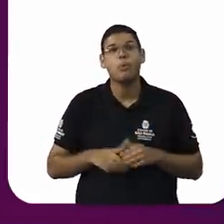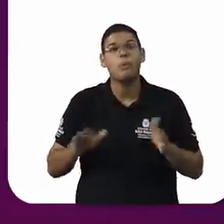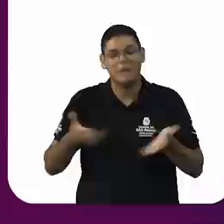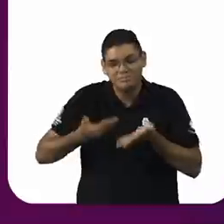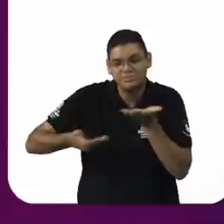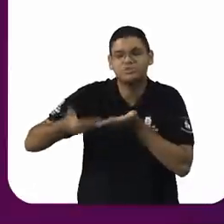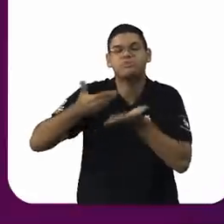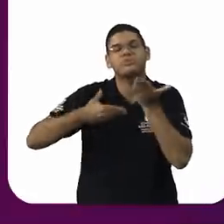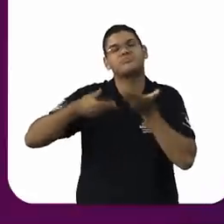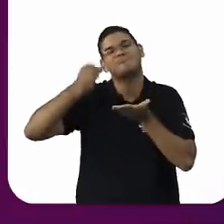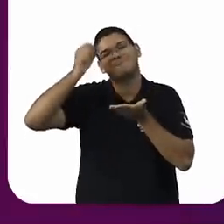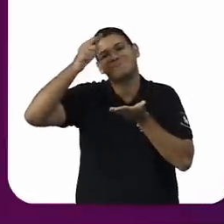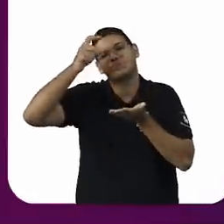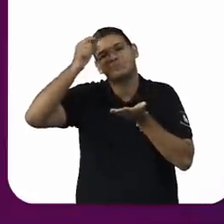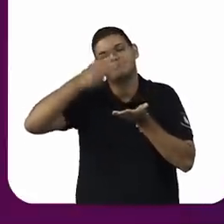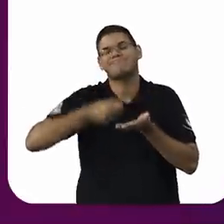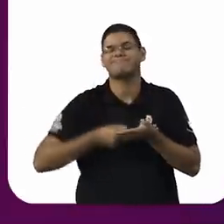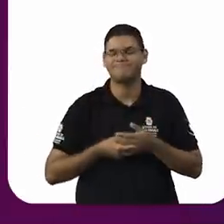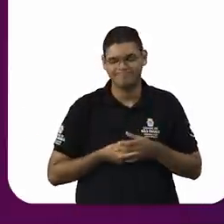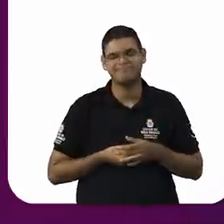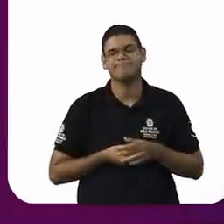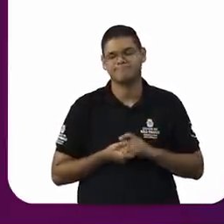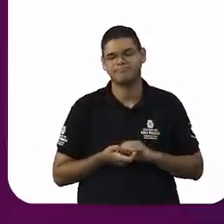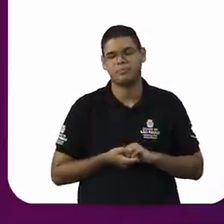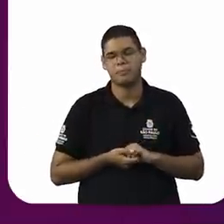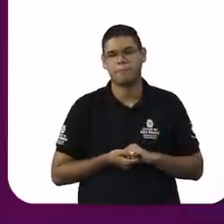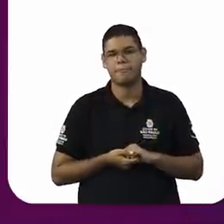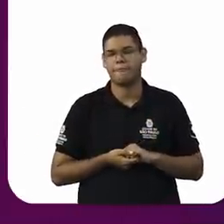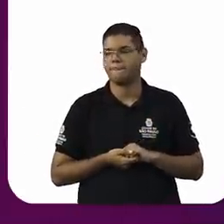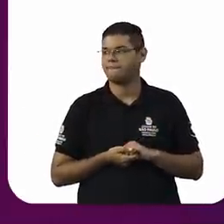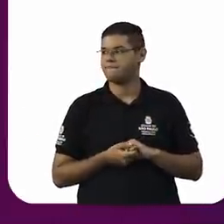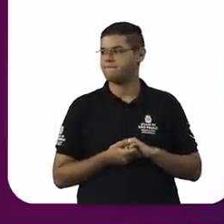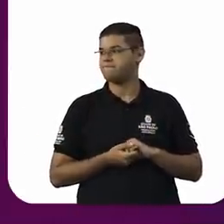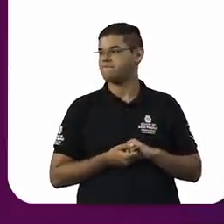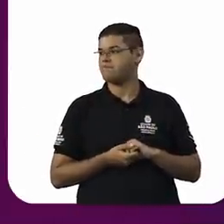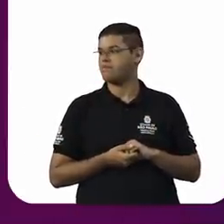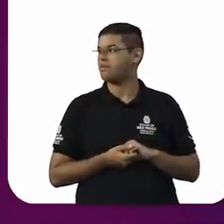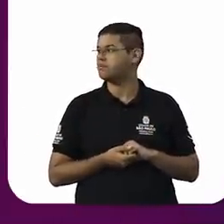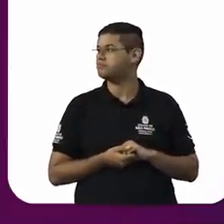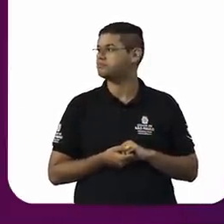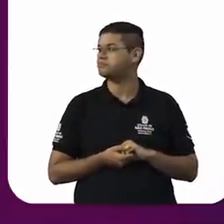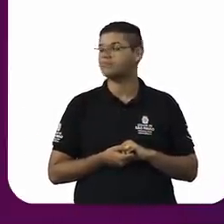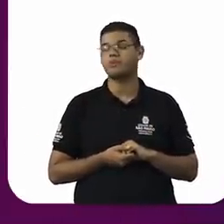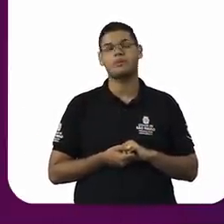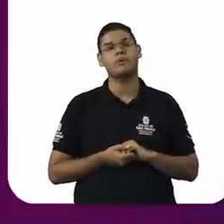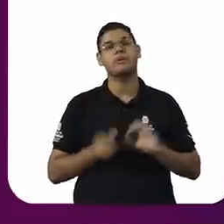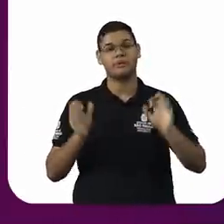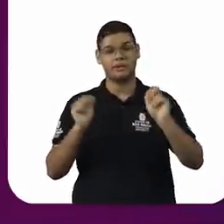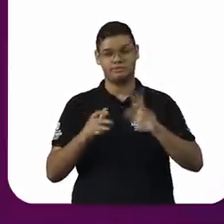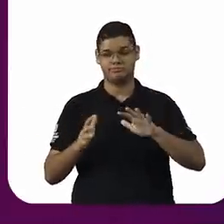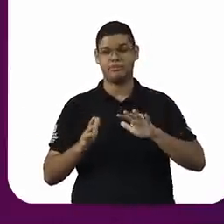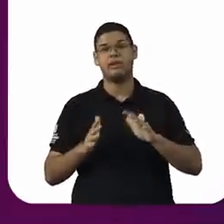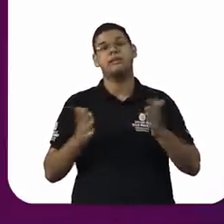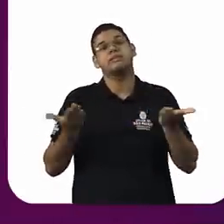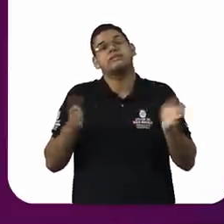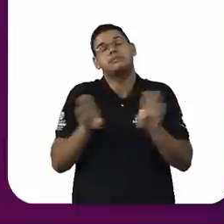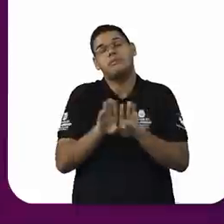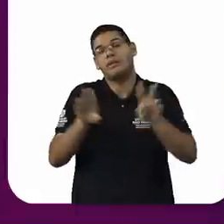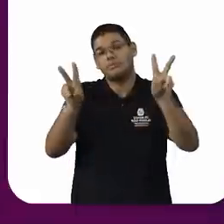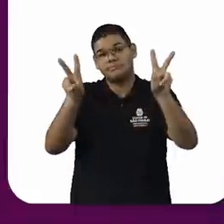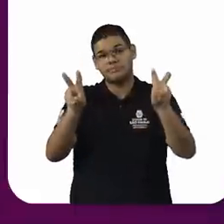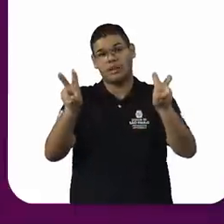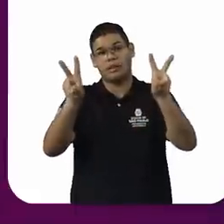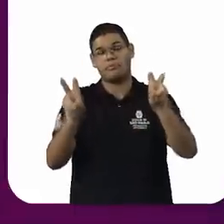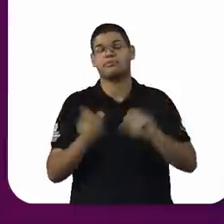Muito bem. Aí a gente também entra no assunto do... As mulheres são a grande maioria